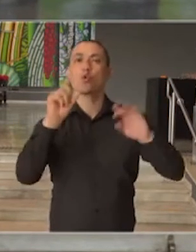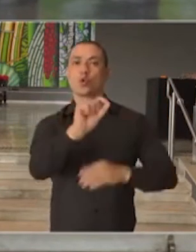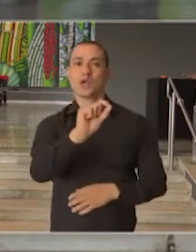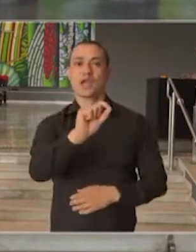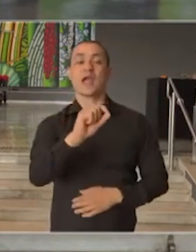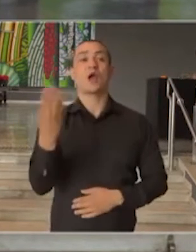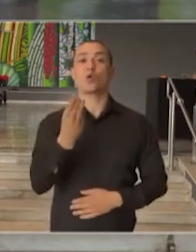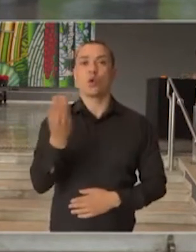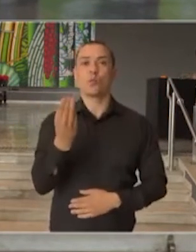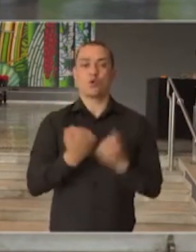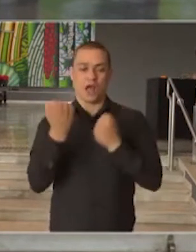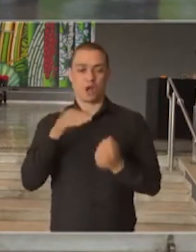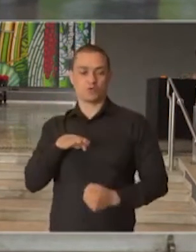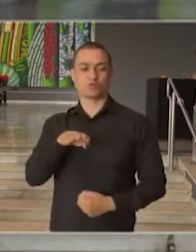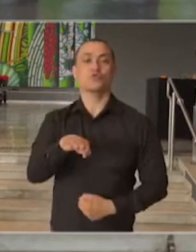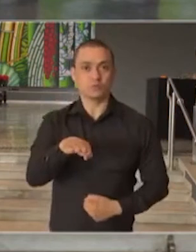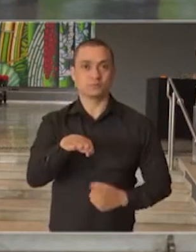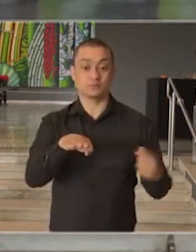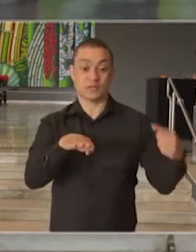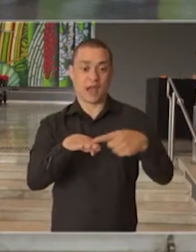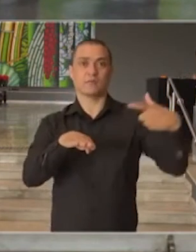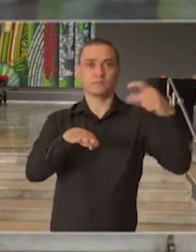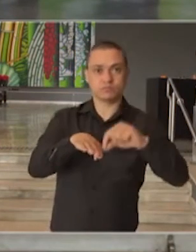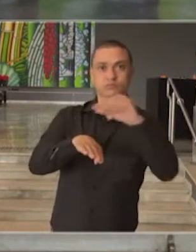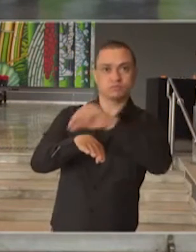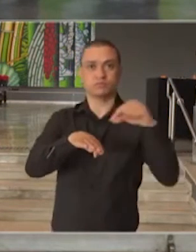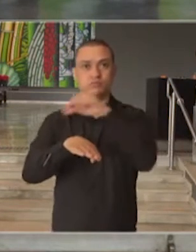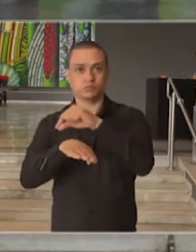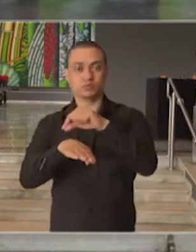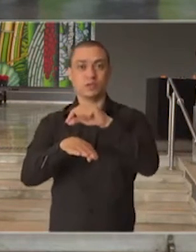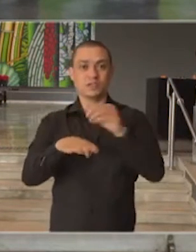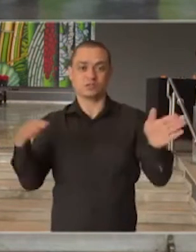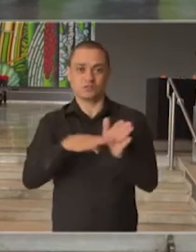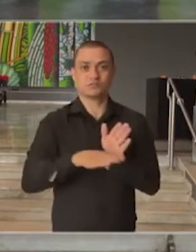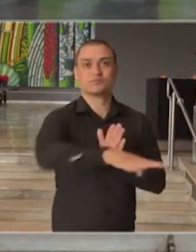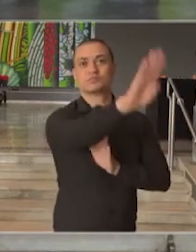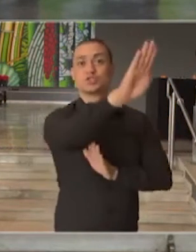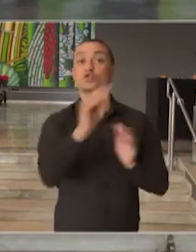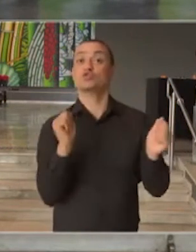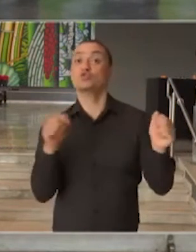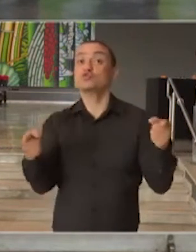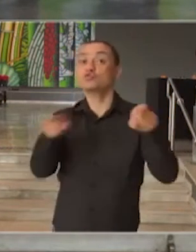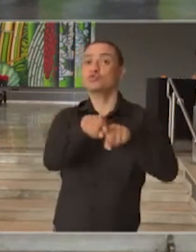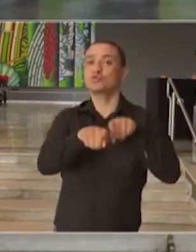em forma de drive-thru, sempre em operação com os municípios do estado de São Paulo.